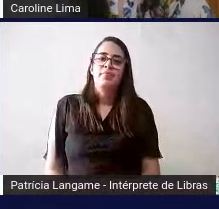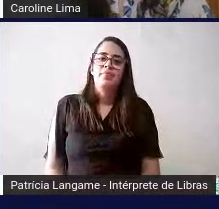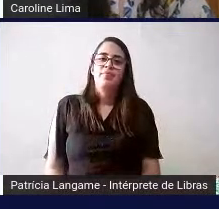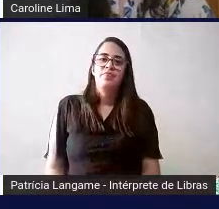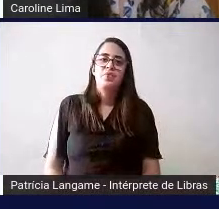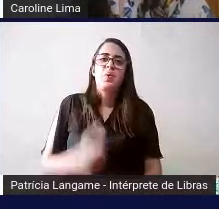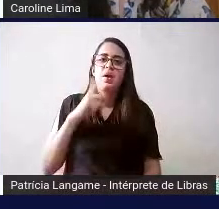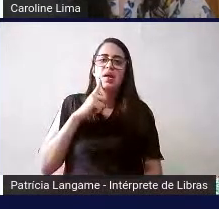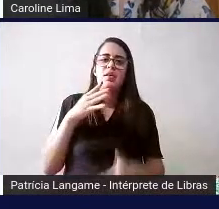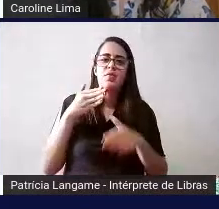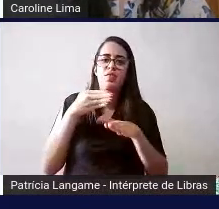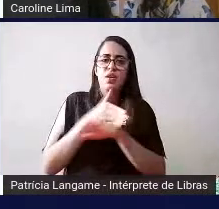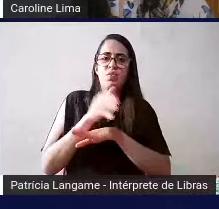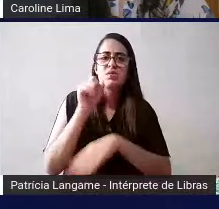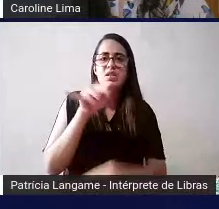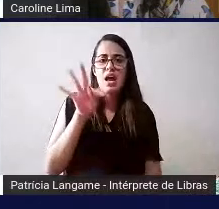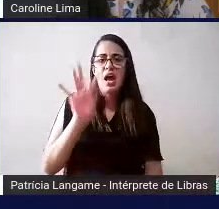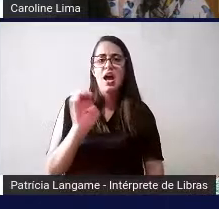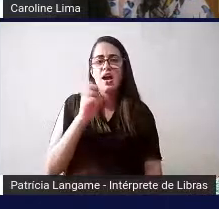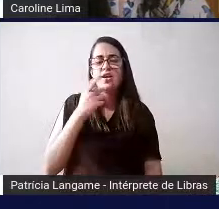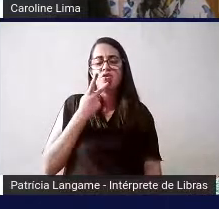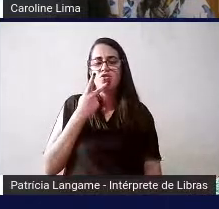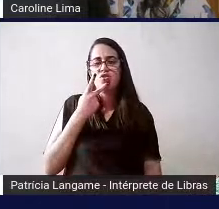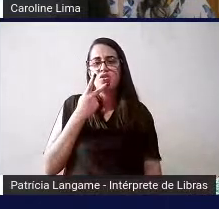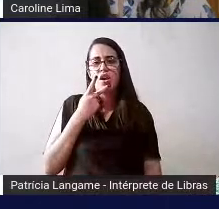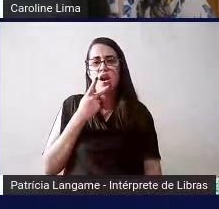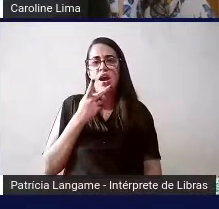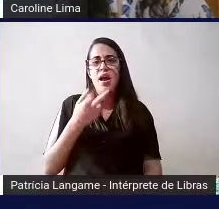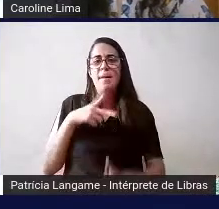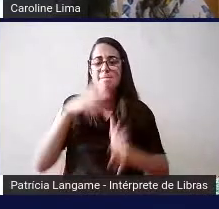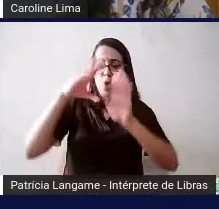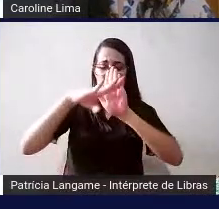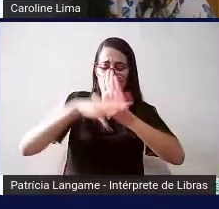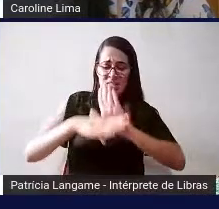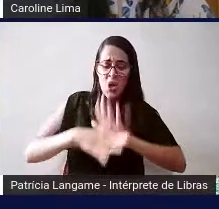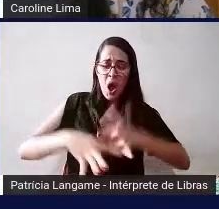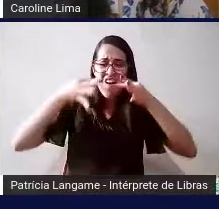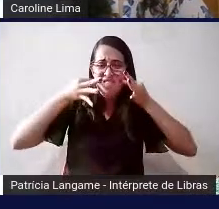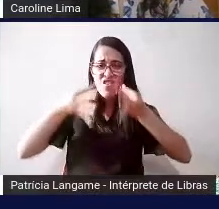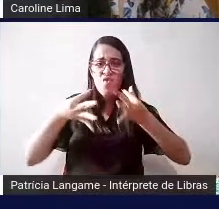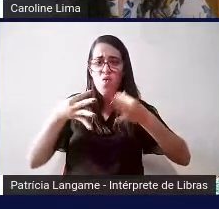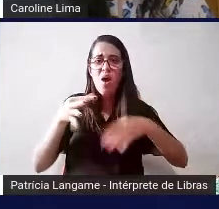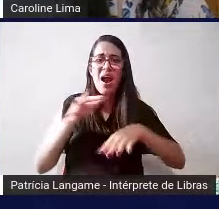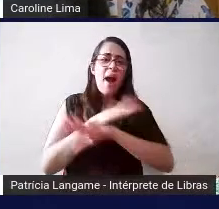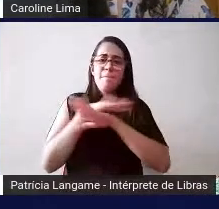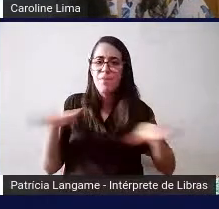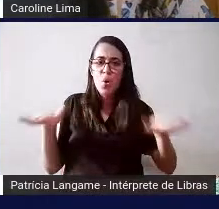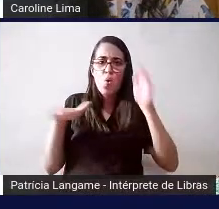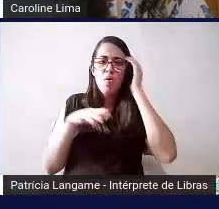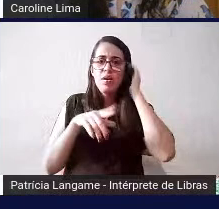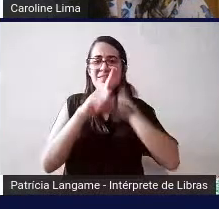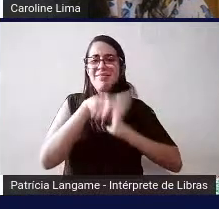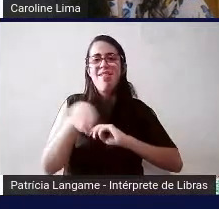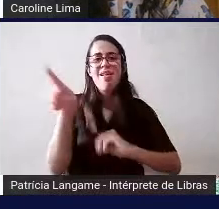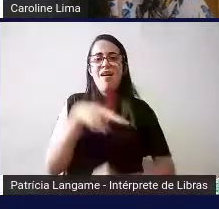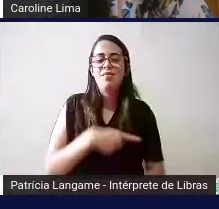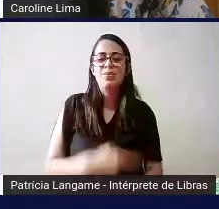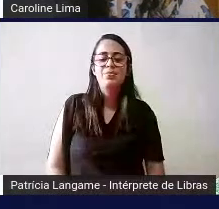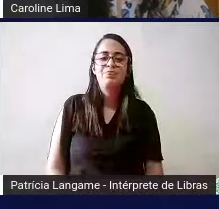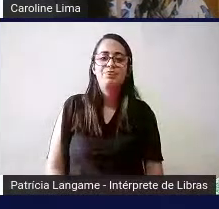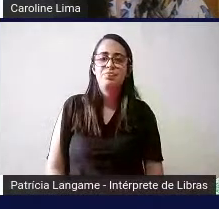conferir e eu acho que tá suspensa pra como você falou programação ao vivo tem até uma comemoração de sete anos na TV Ines e tal exatamente